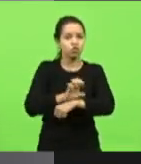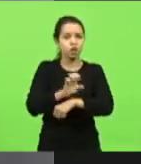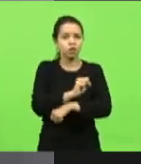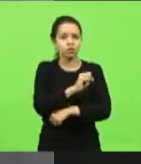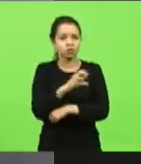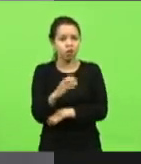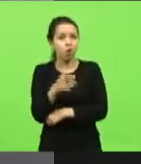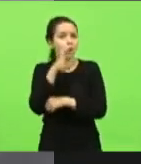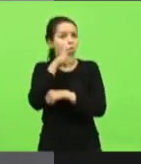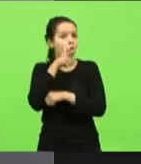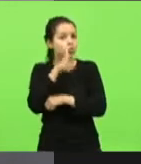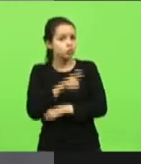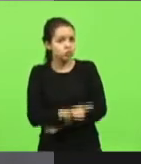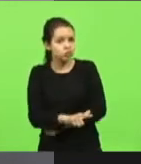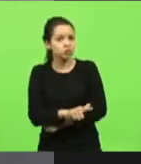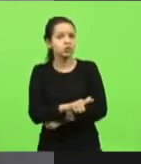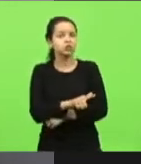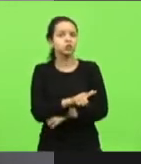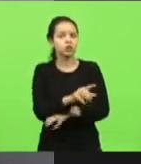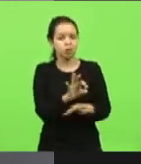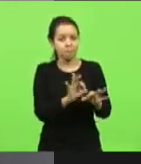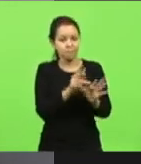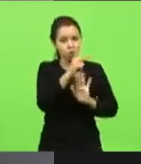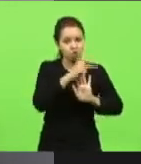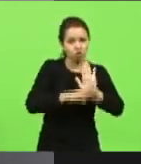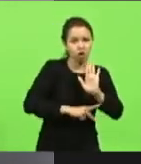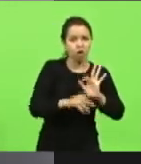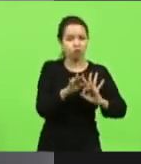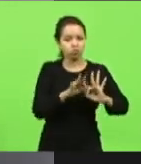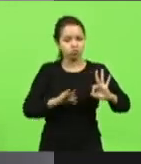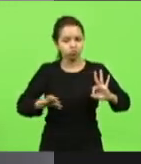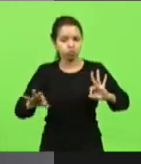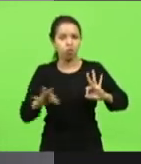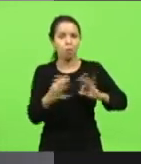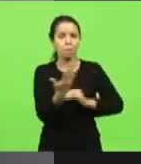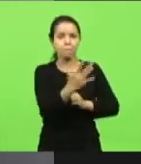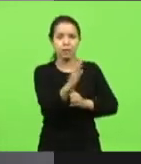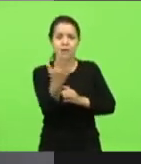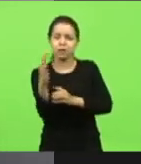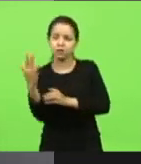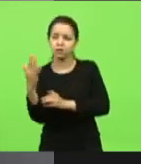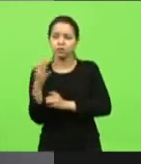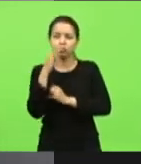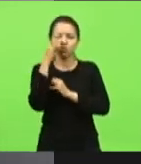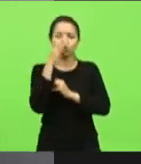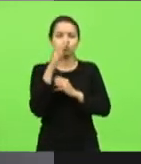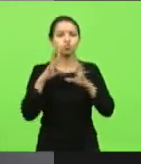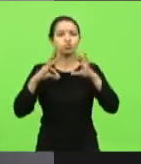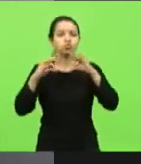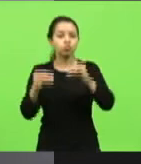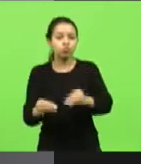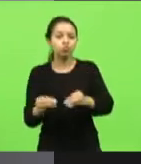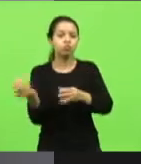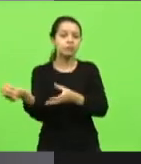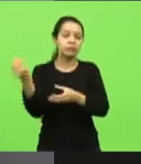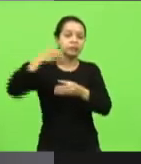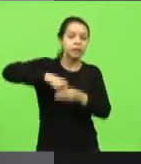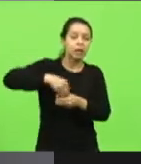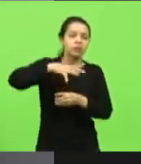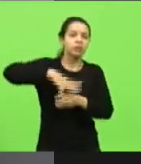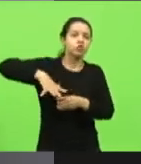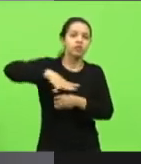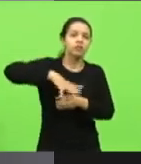as plantas que nós temos aqui e a cultura que nós temos dentro das atividades da produção de